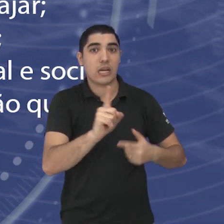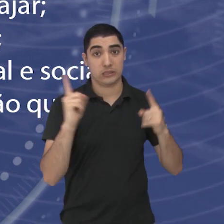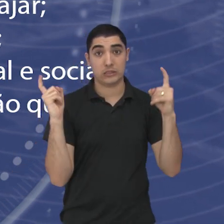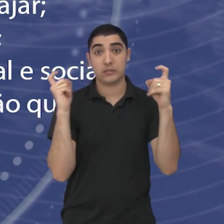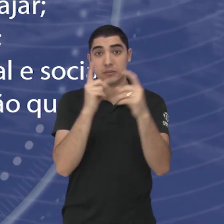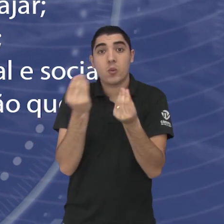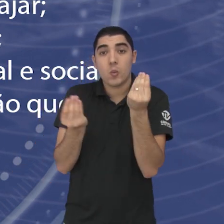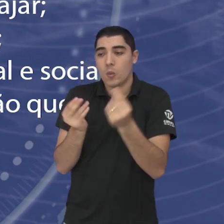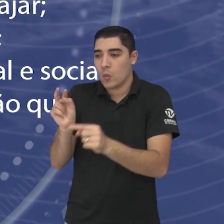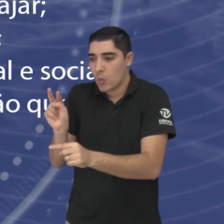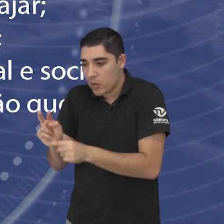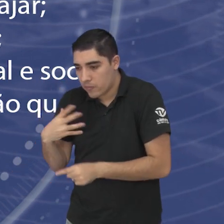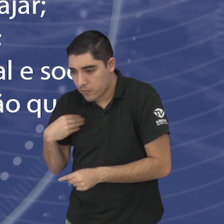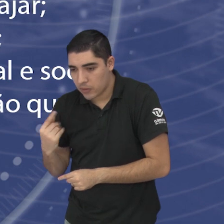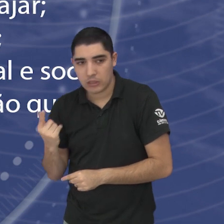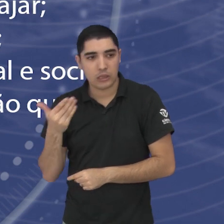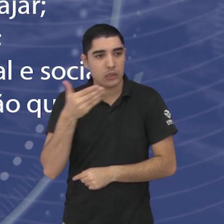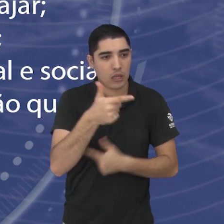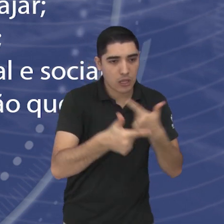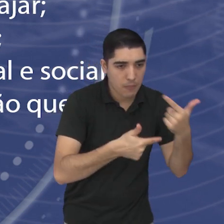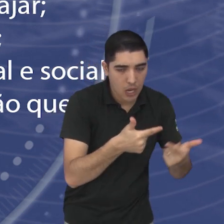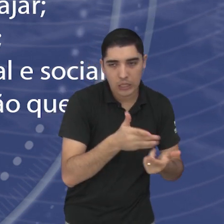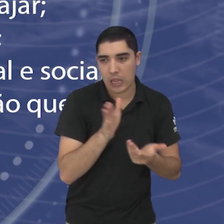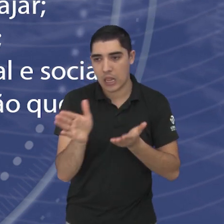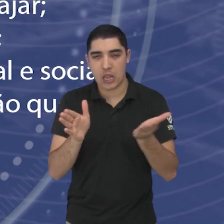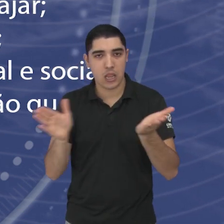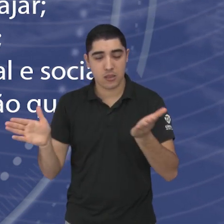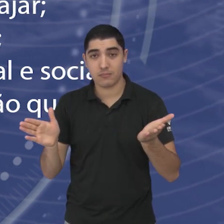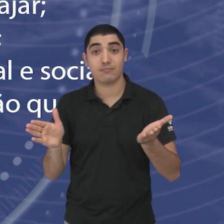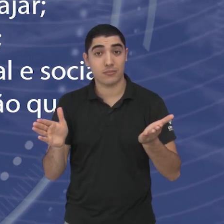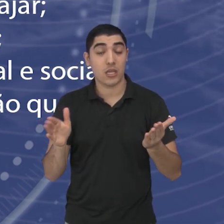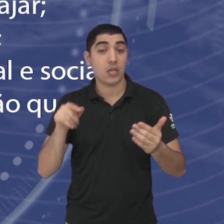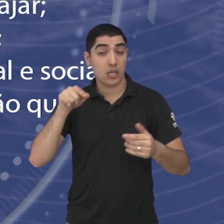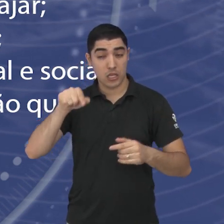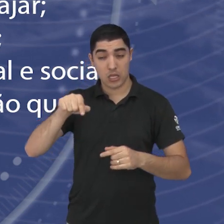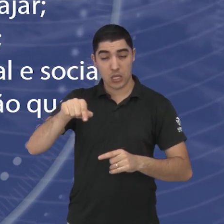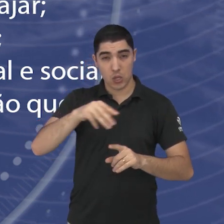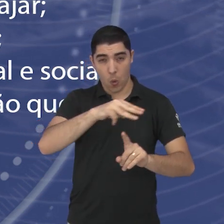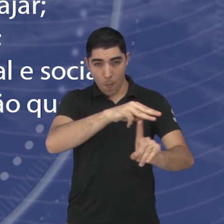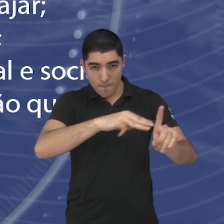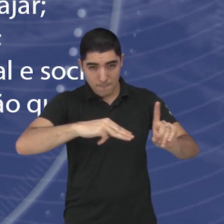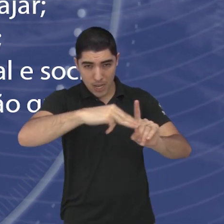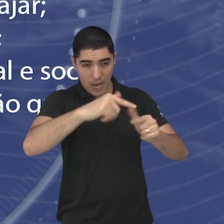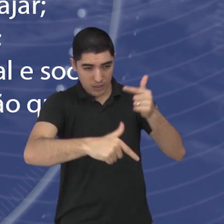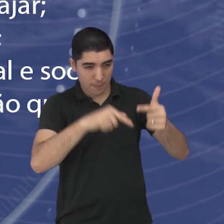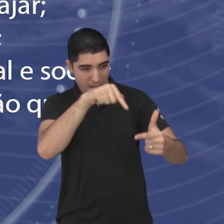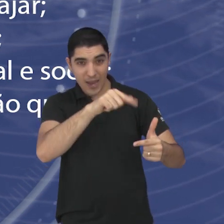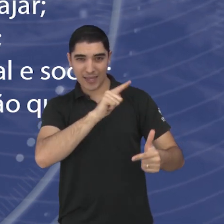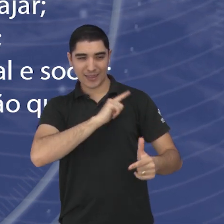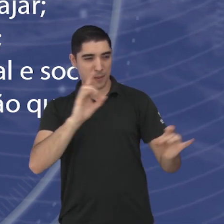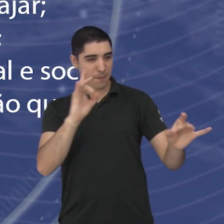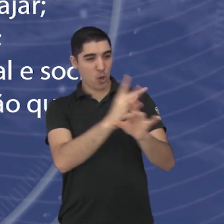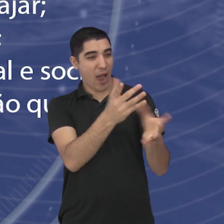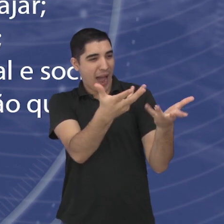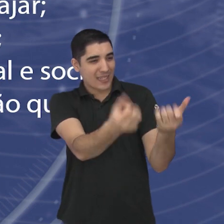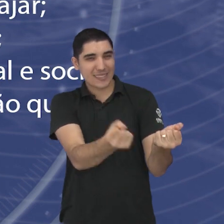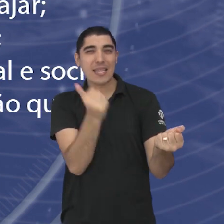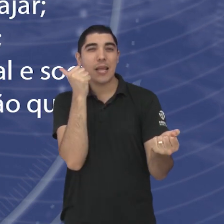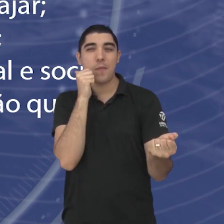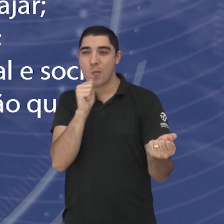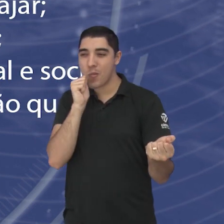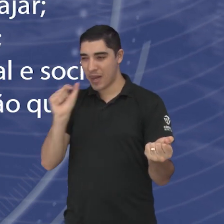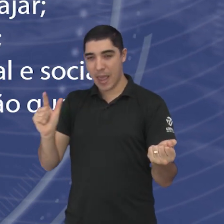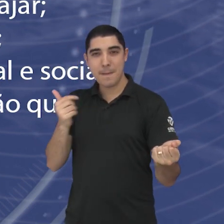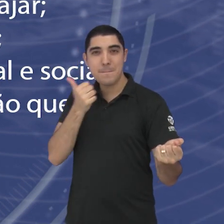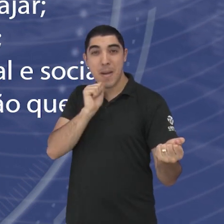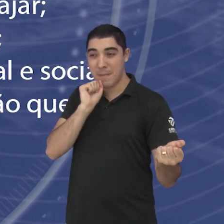Que aí é outro ponto também, né? Se a gente for parar para pensar, o mercado de trabalho também, ele não está preparado para receber mulheres mães, né? Porque não tem,